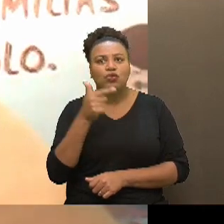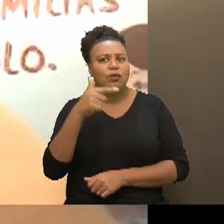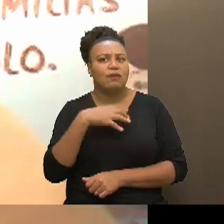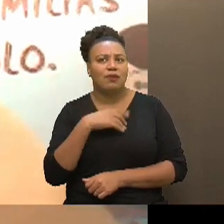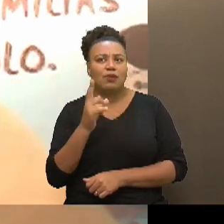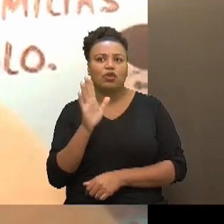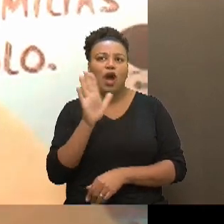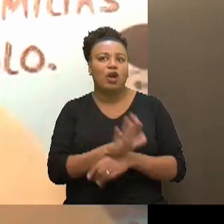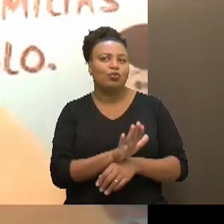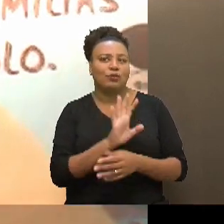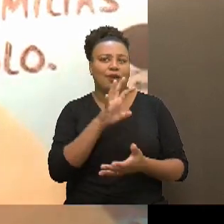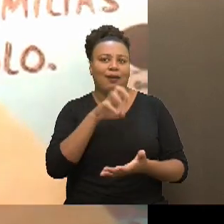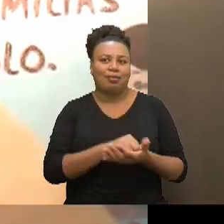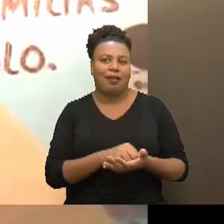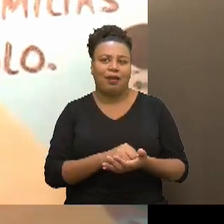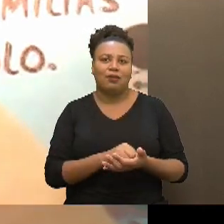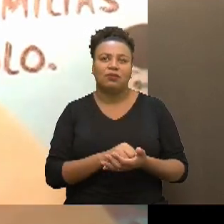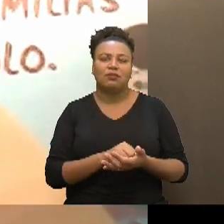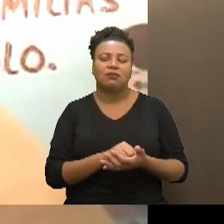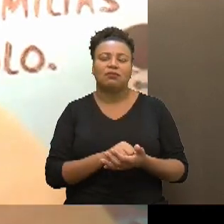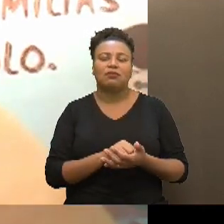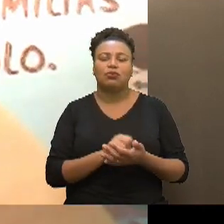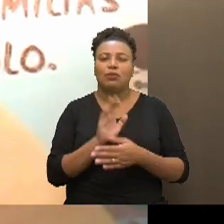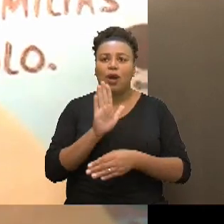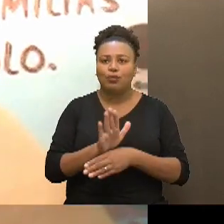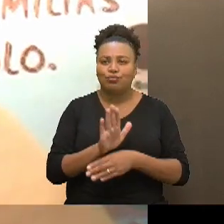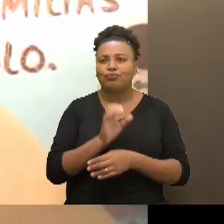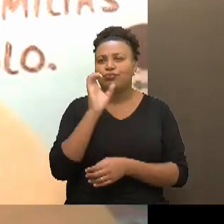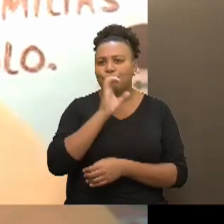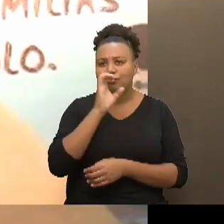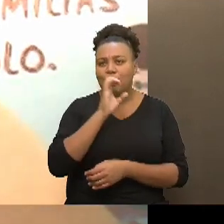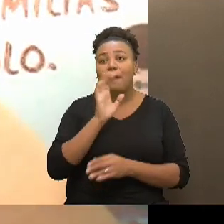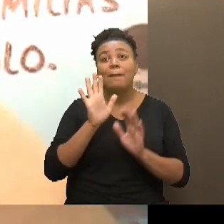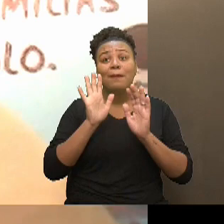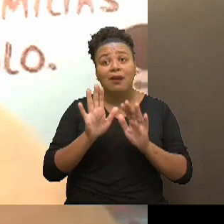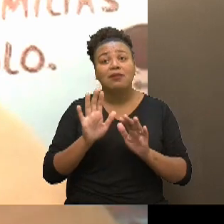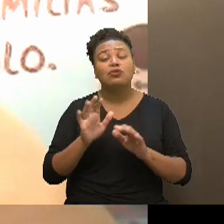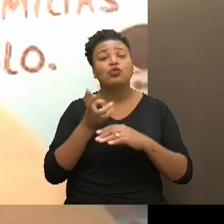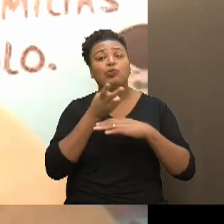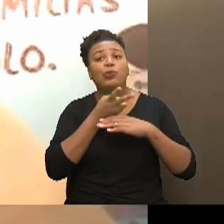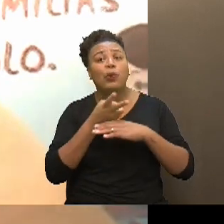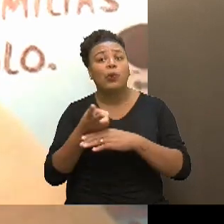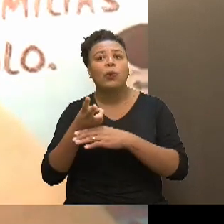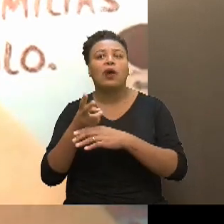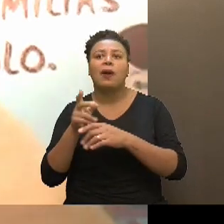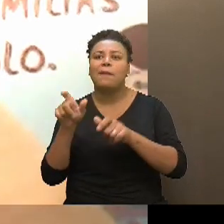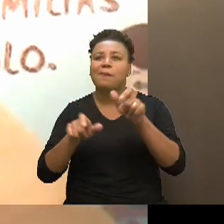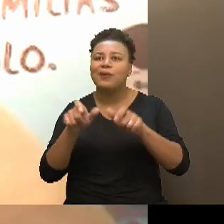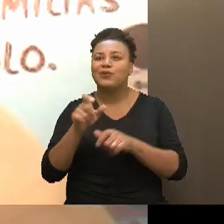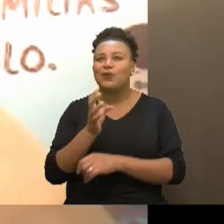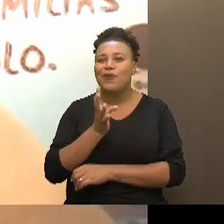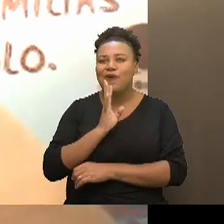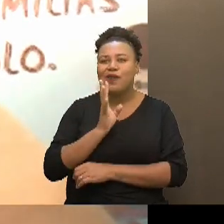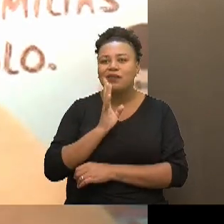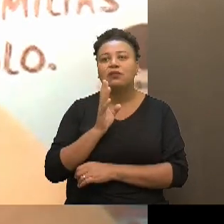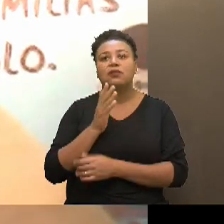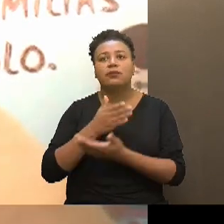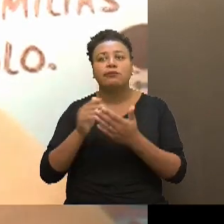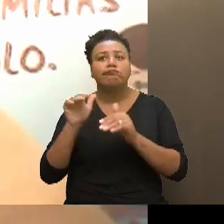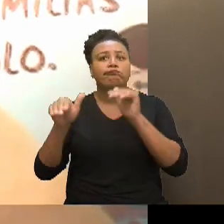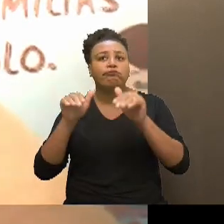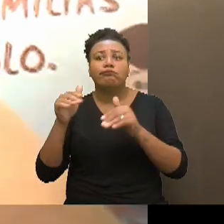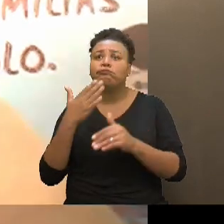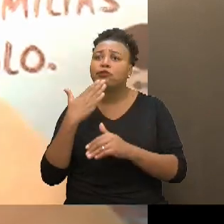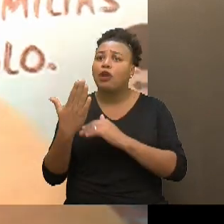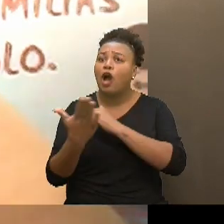ajudando a se cadastrar, né, no auxílio emergencial, mas de procurar as pessoas que a gente conhecia e tal, e começar a pedir